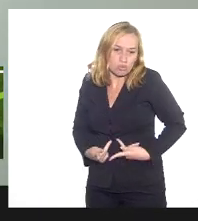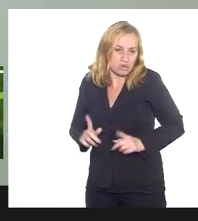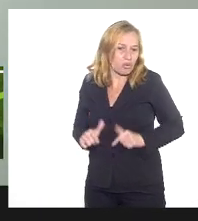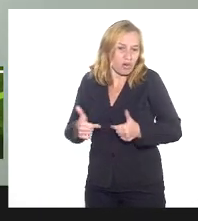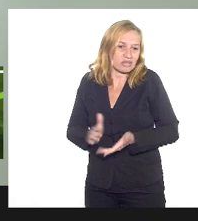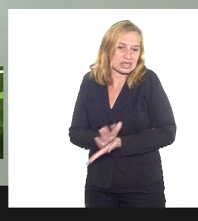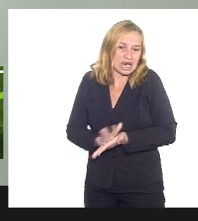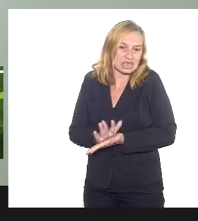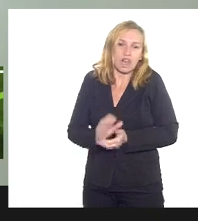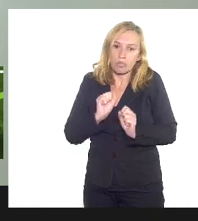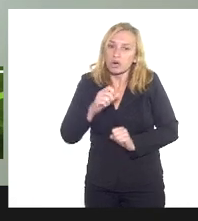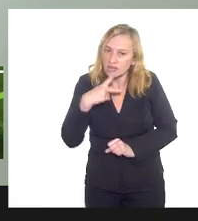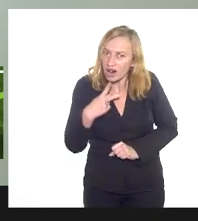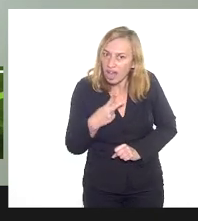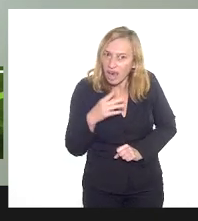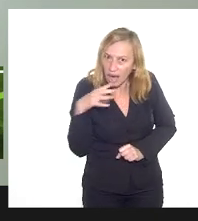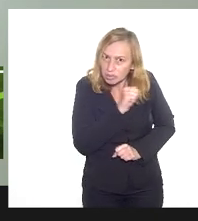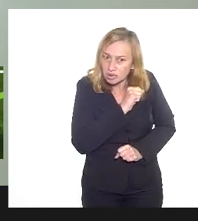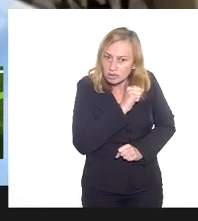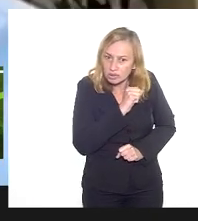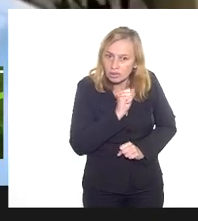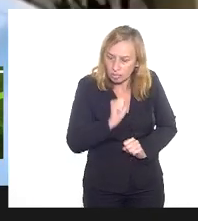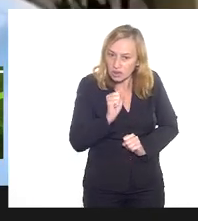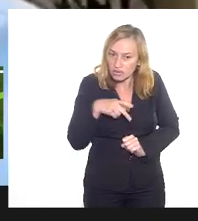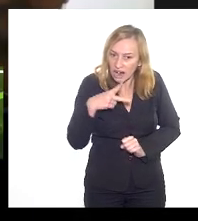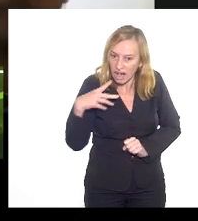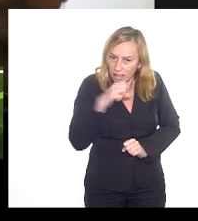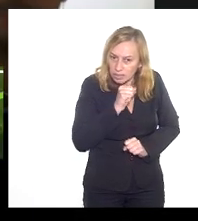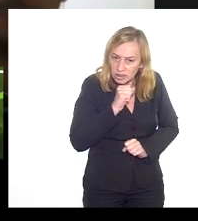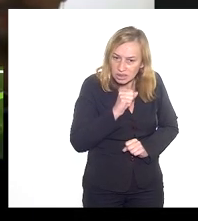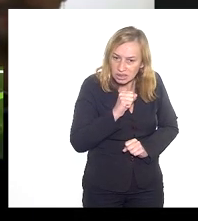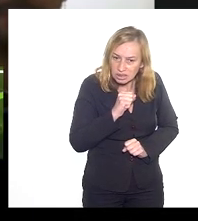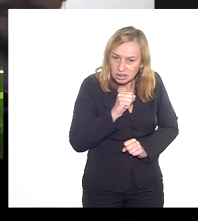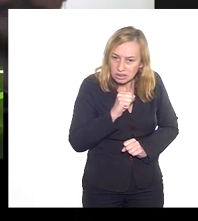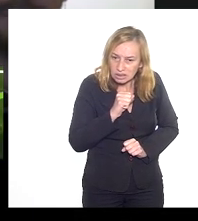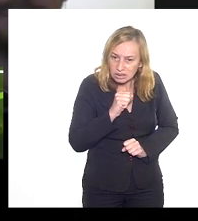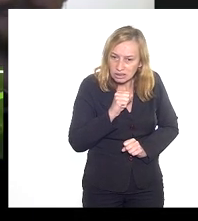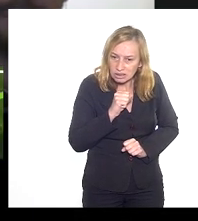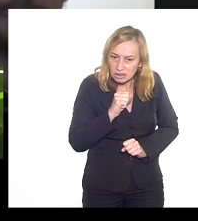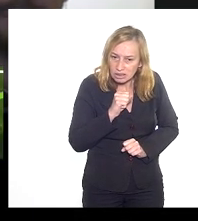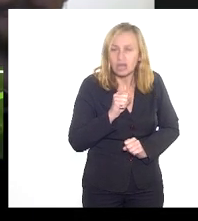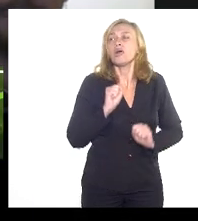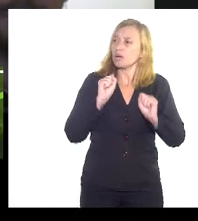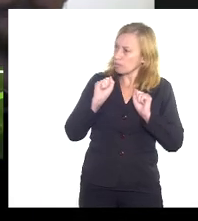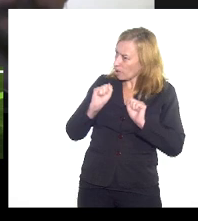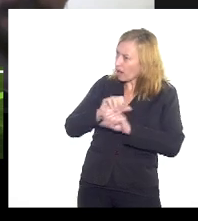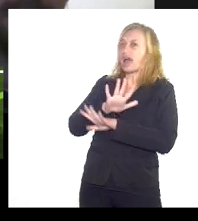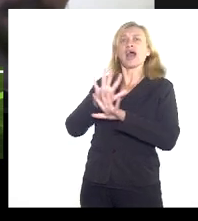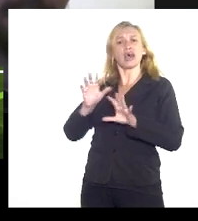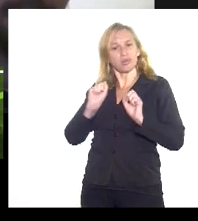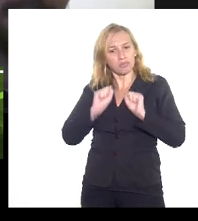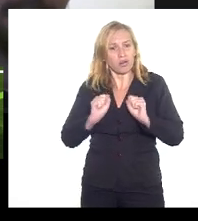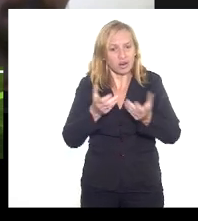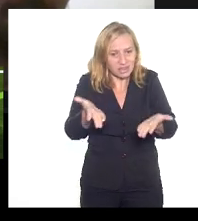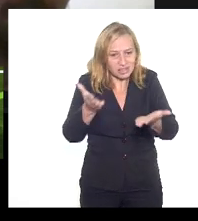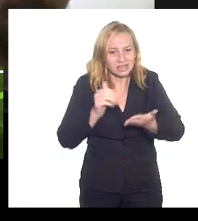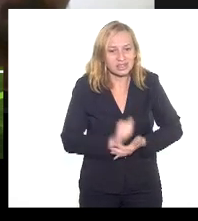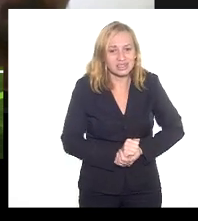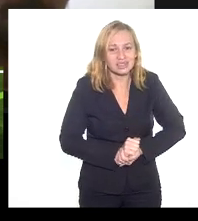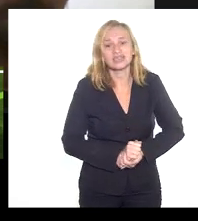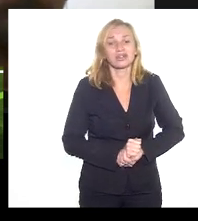me concede uma Por que não usa? Hein? Me concede uma parte bem rápida? Claro, não precisa ser rápido, não.